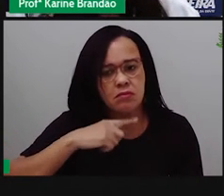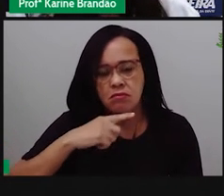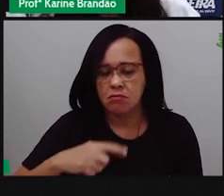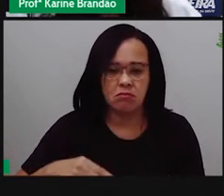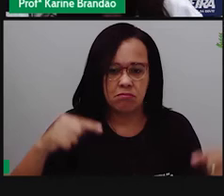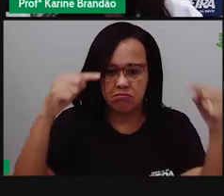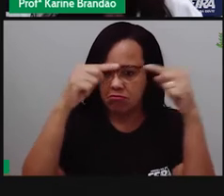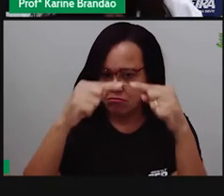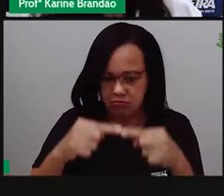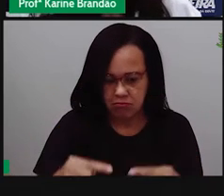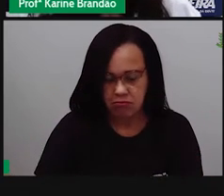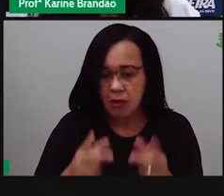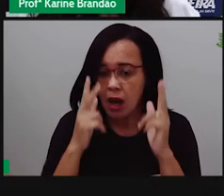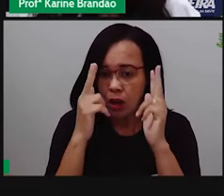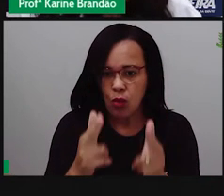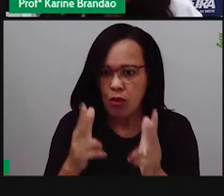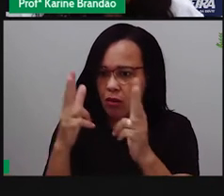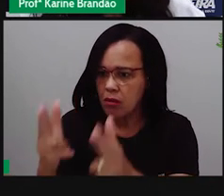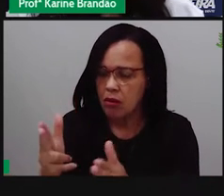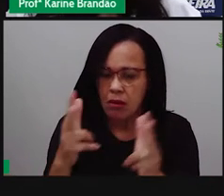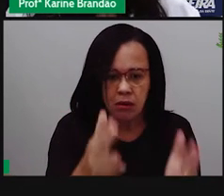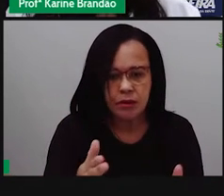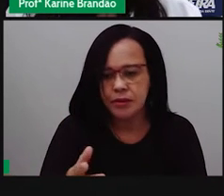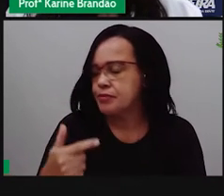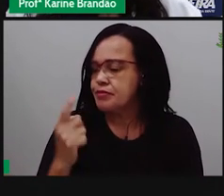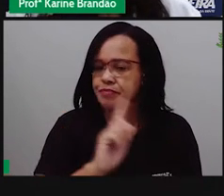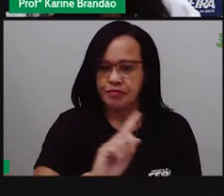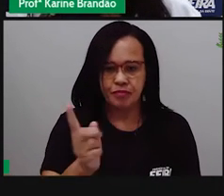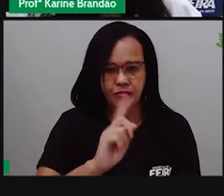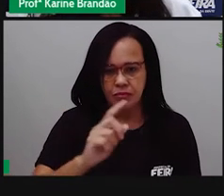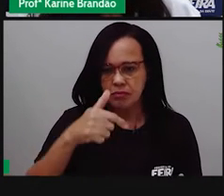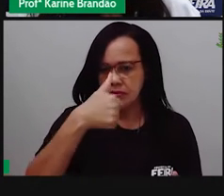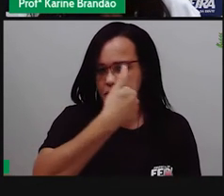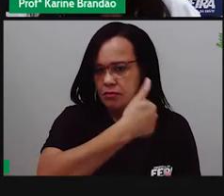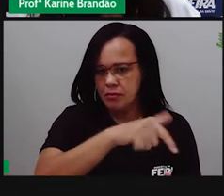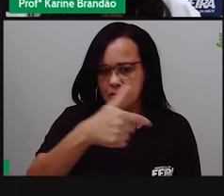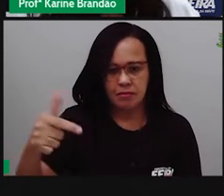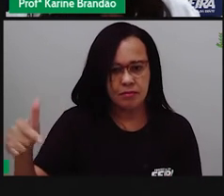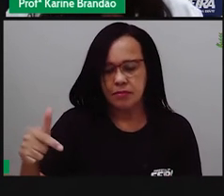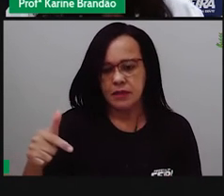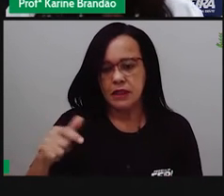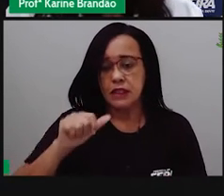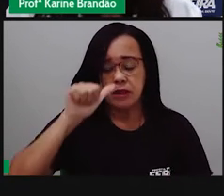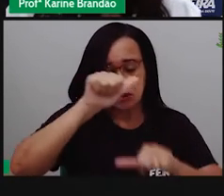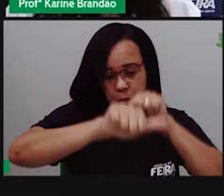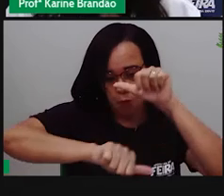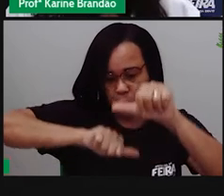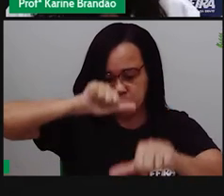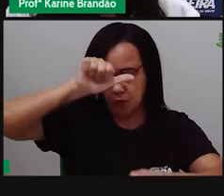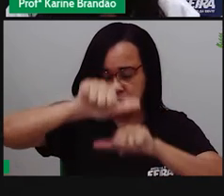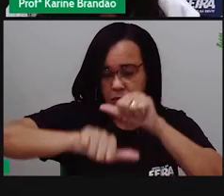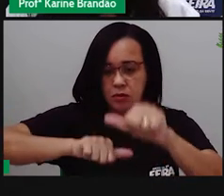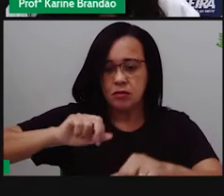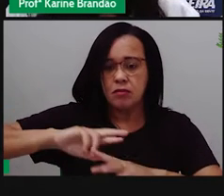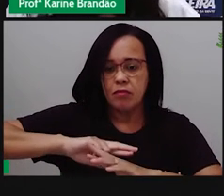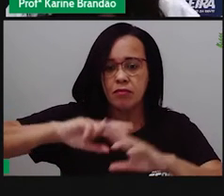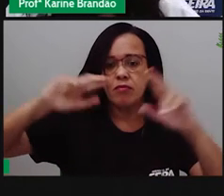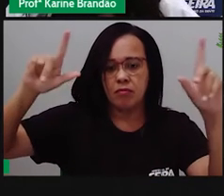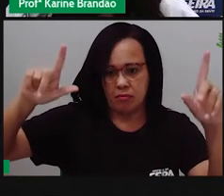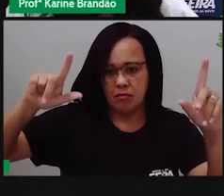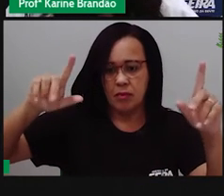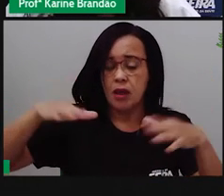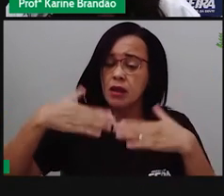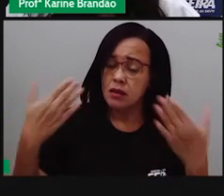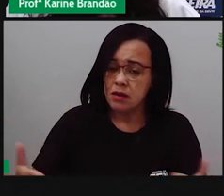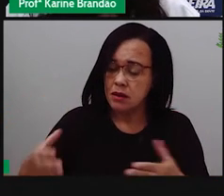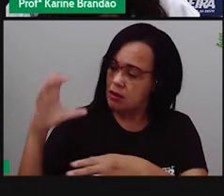mesma espécie. E aí, por isso que a gente diz que surge, então, uma nova espécie. E essa árvore da vida, ela vai